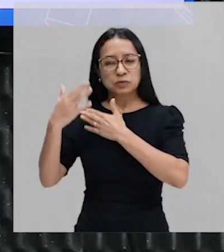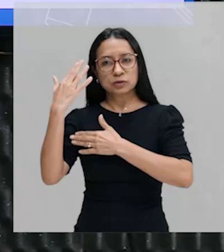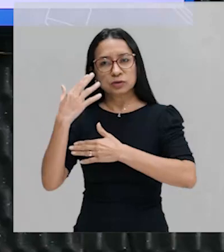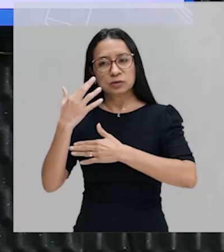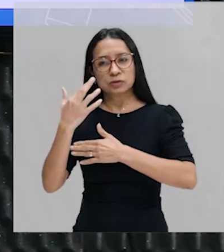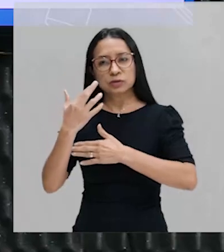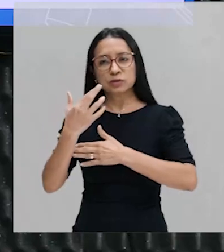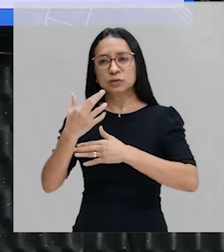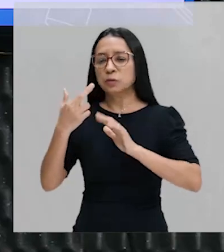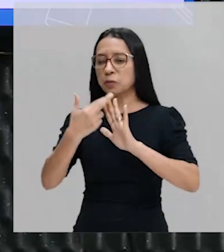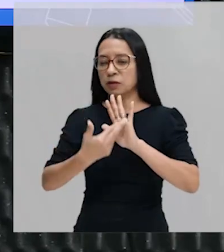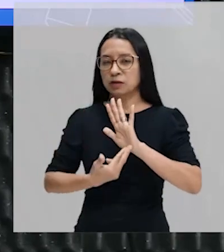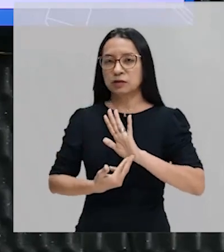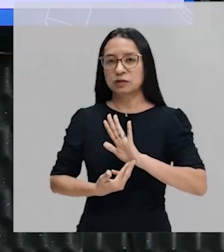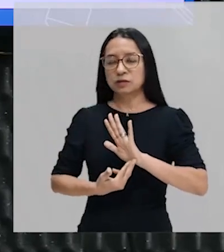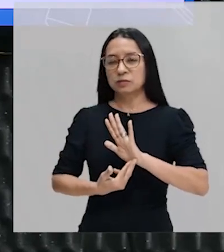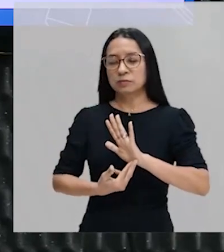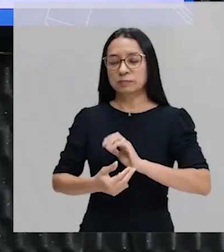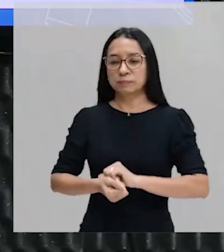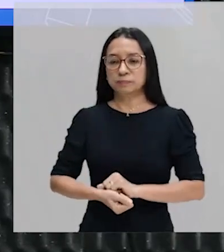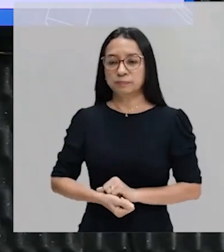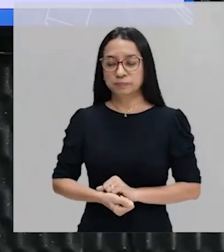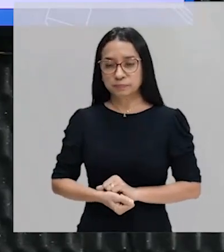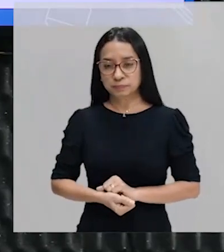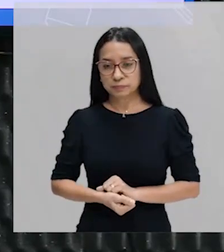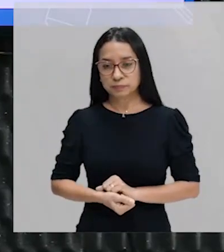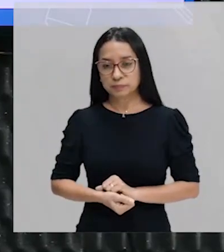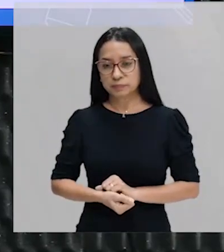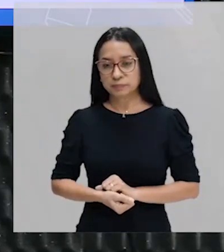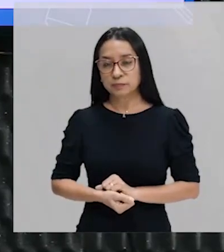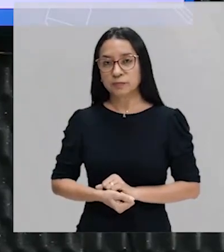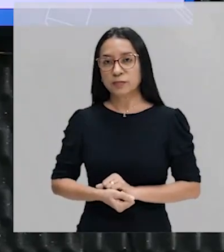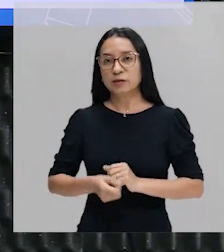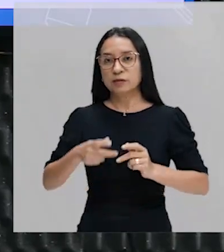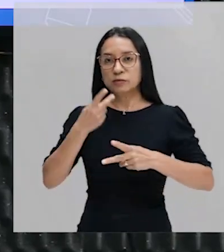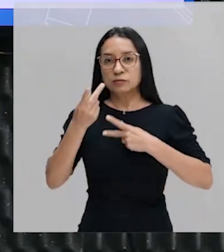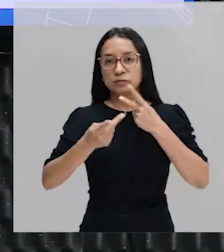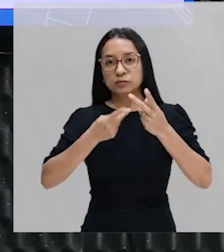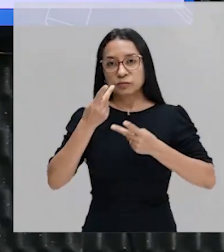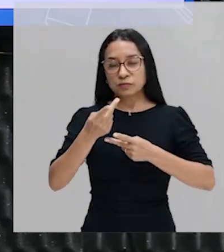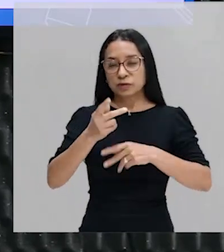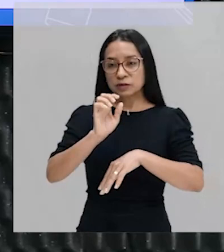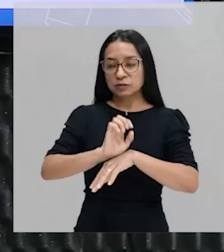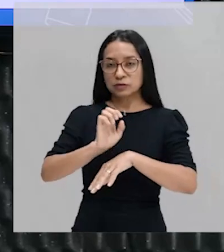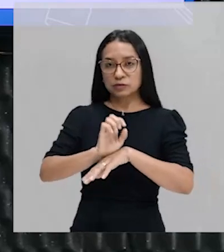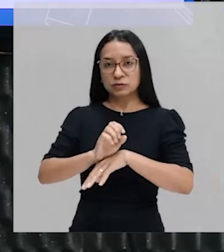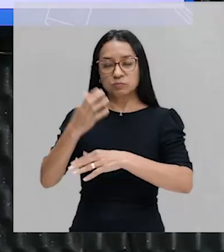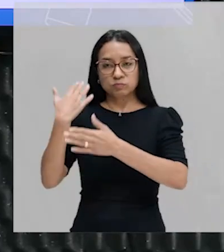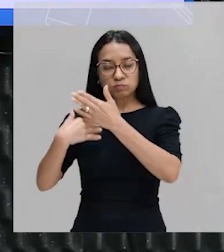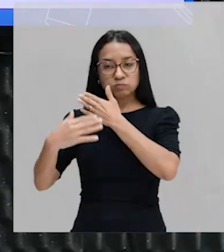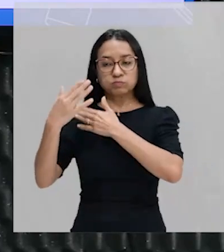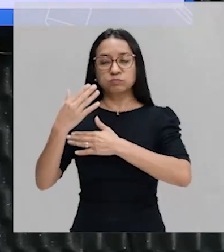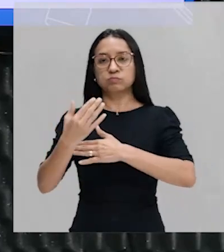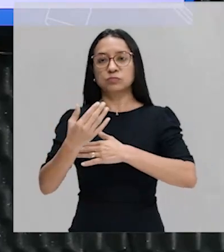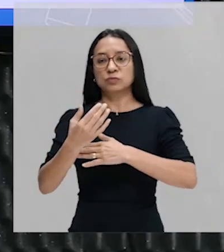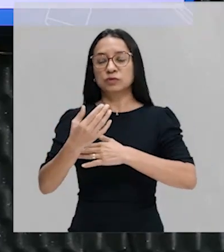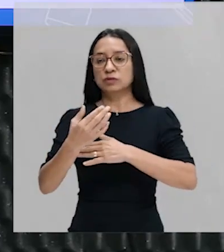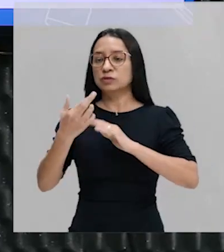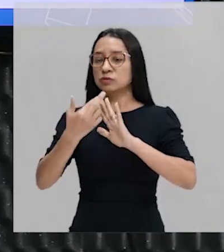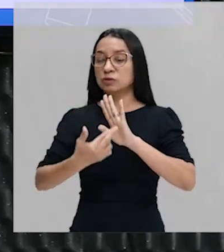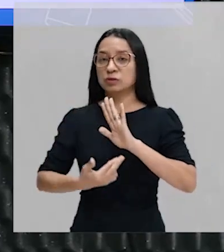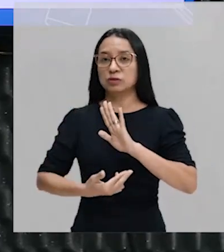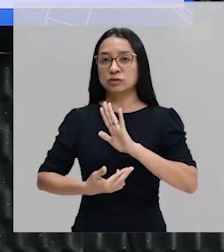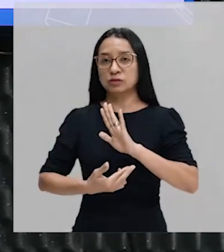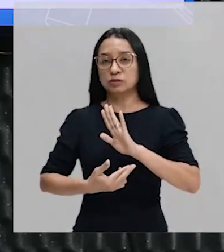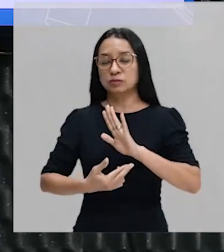europeu como Estado de Antigo Regime. E, quando você fala do Estado de Antigo Regime, você fala de